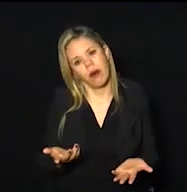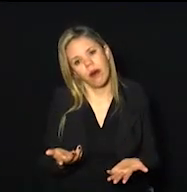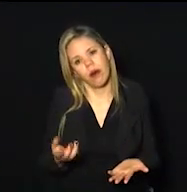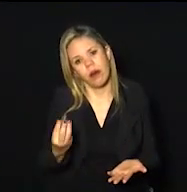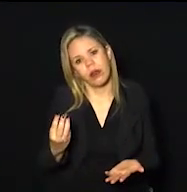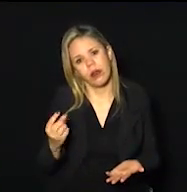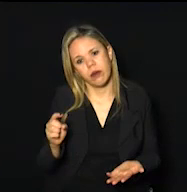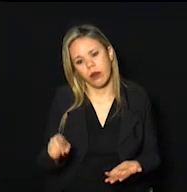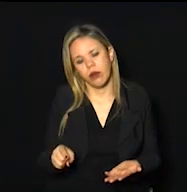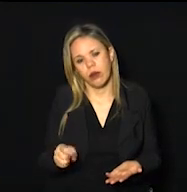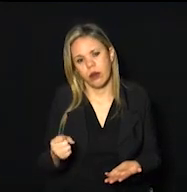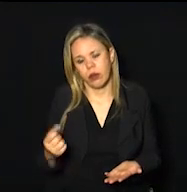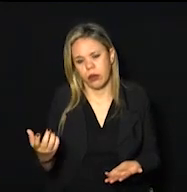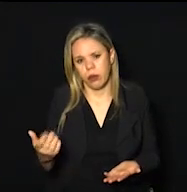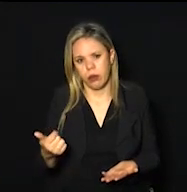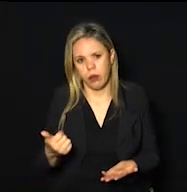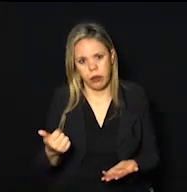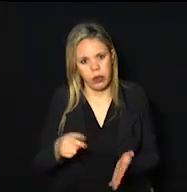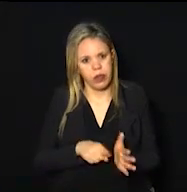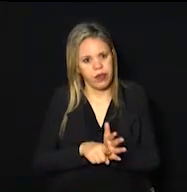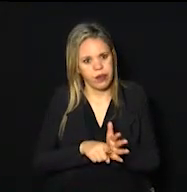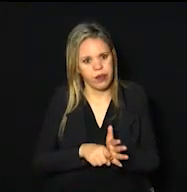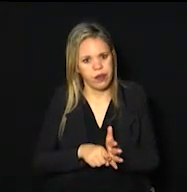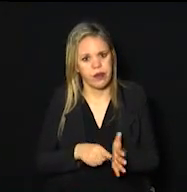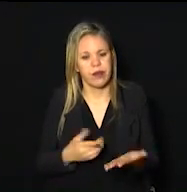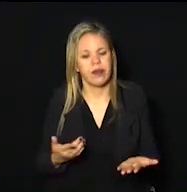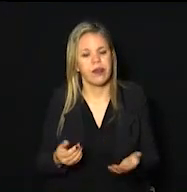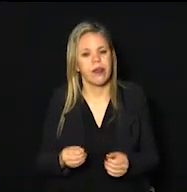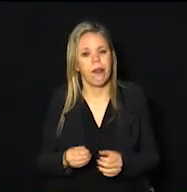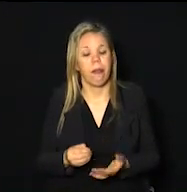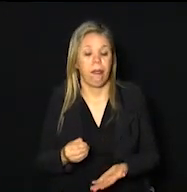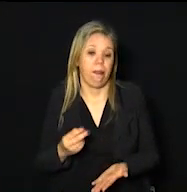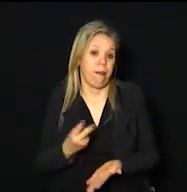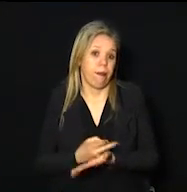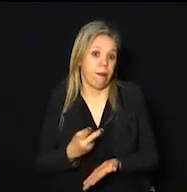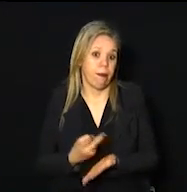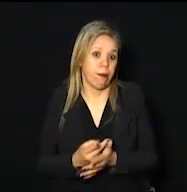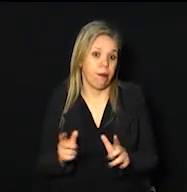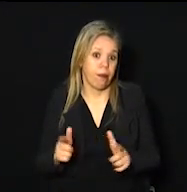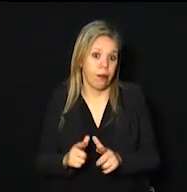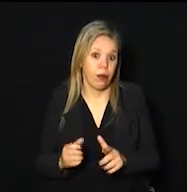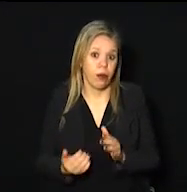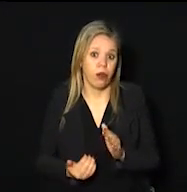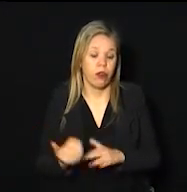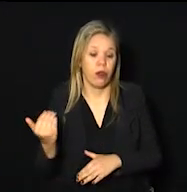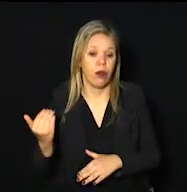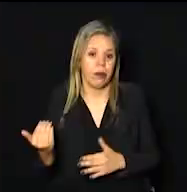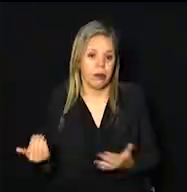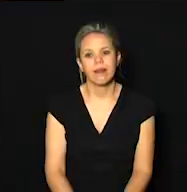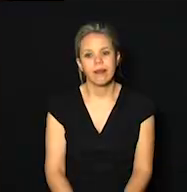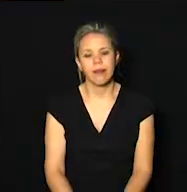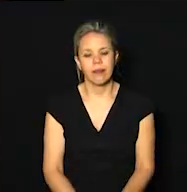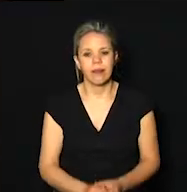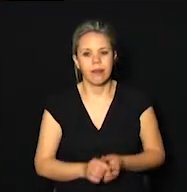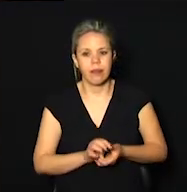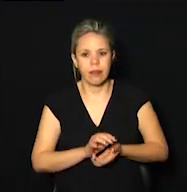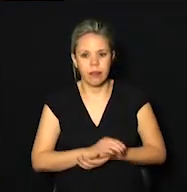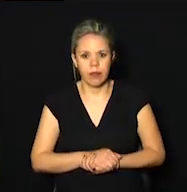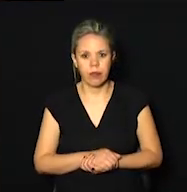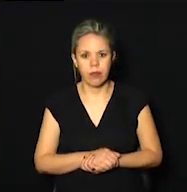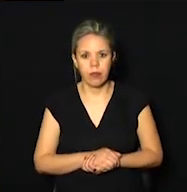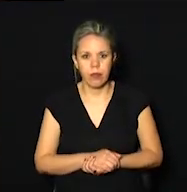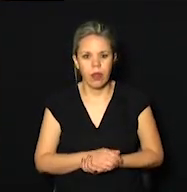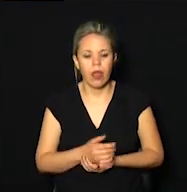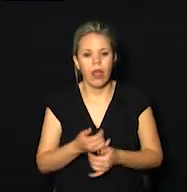,8 foi do primeiro inquérito. Foi do primeiro inquérito, exatamente. Agora vamos ver se ele se mantém, se abaixa ou se sobe. É isso. Isso mesmo. Então,